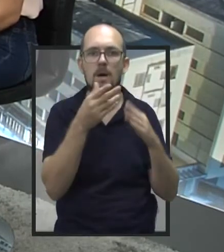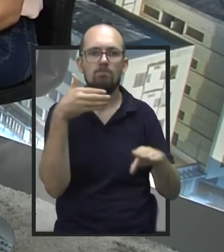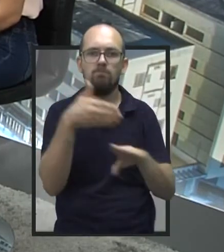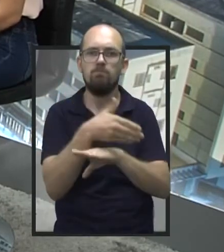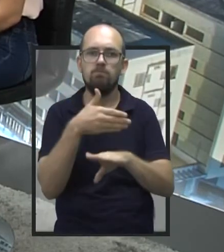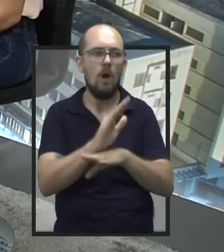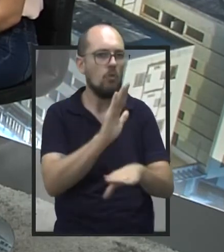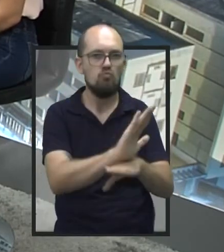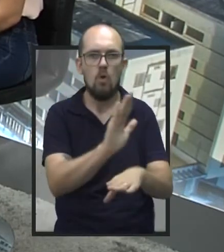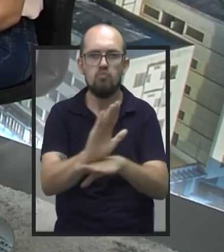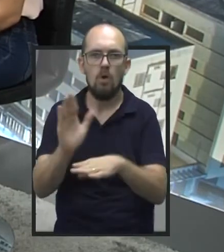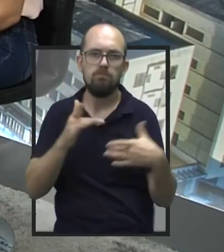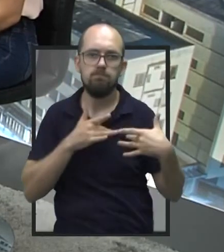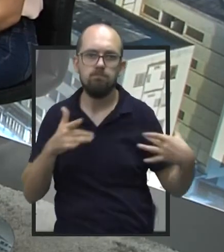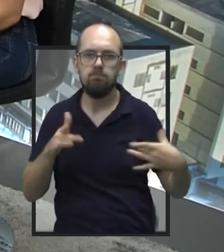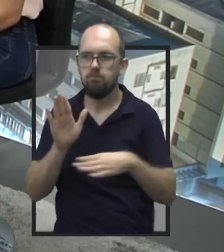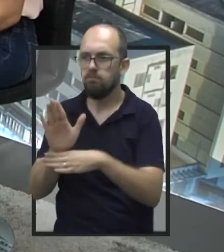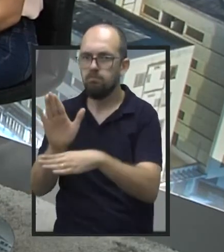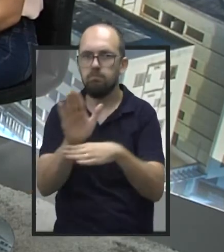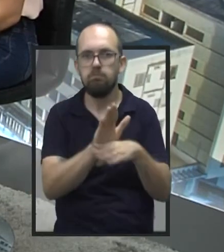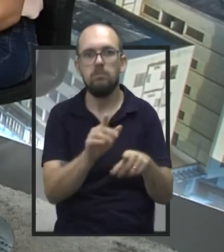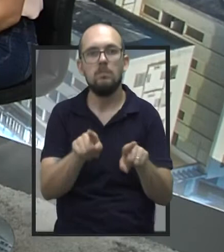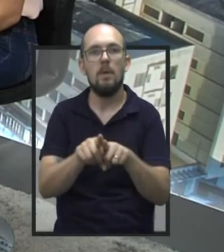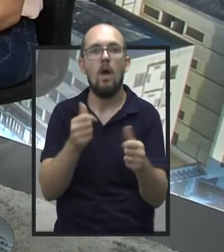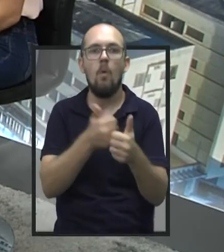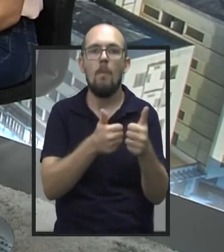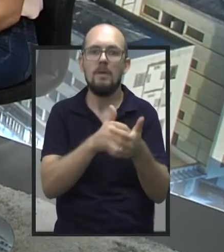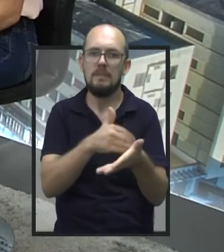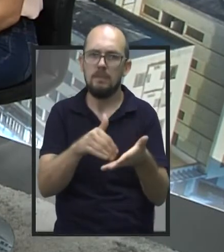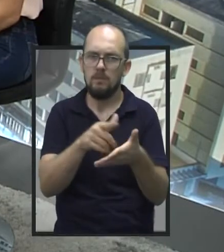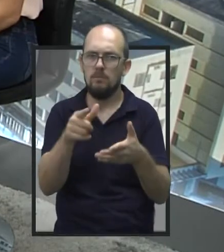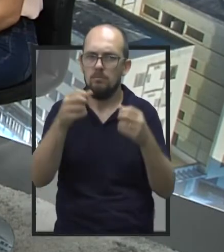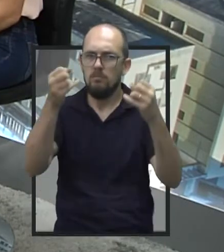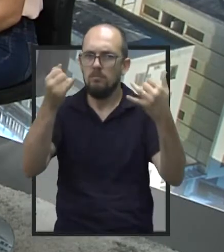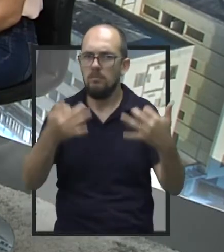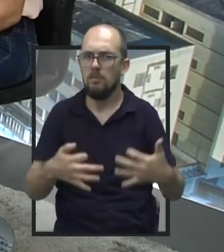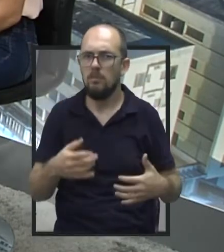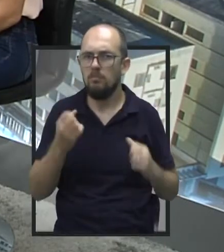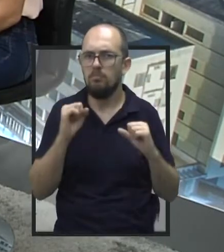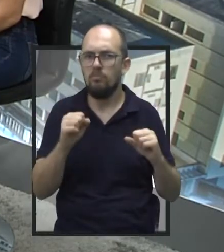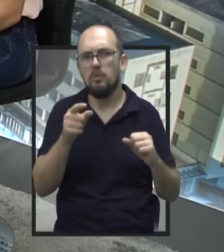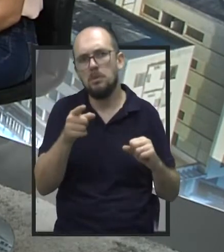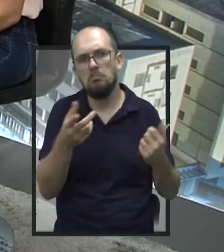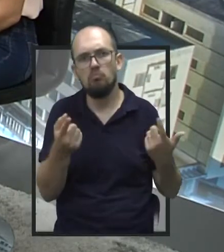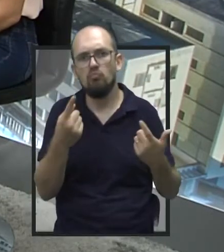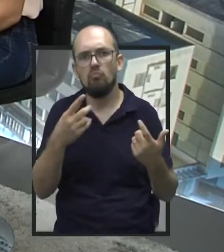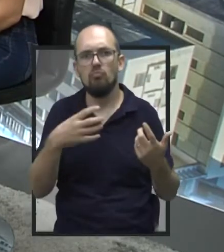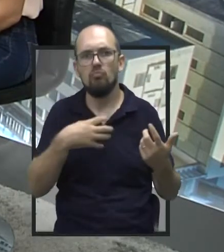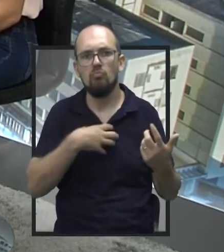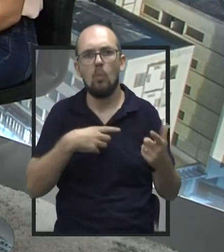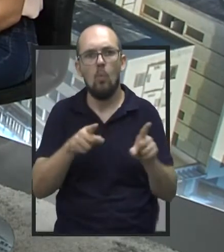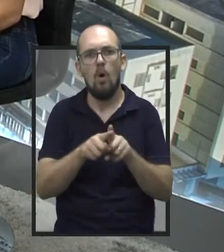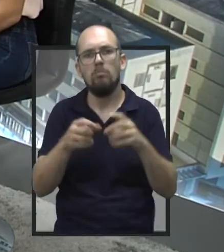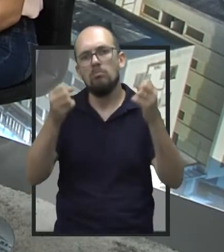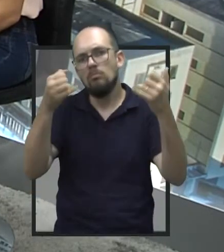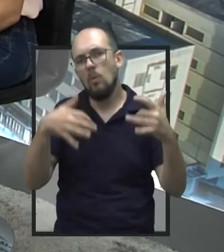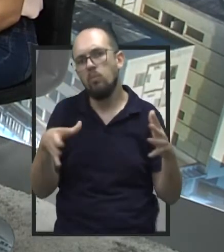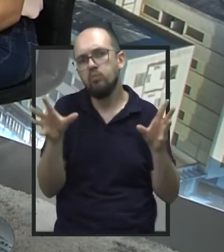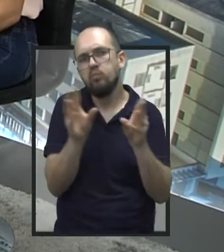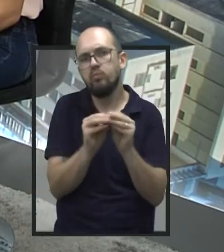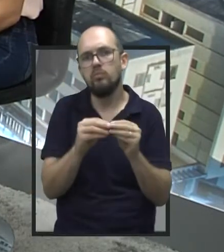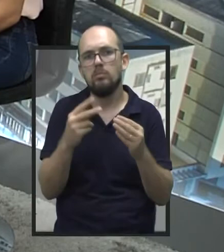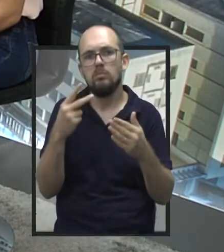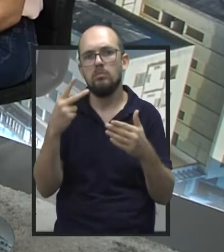solidariedade, também acompanhou o trabalho das secretarias. Gostaria que a senhora fizesse um balanço do trabalho